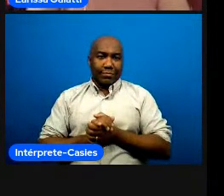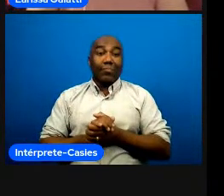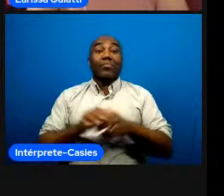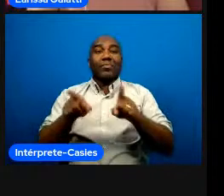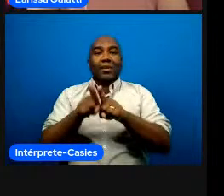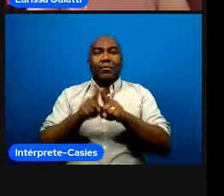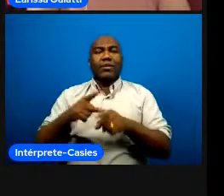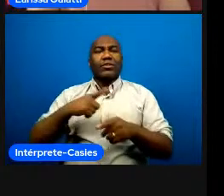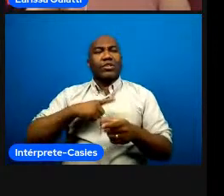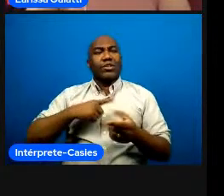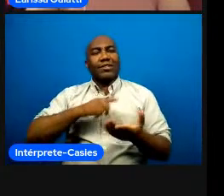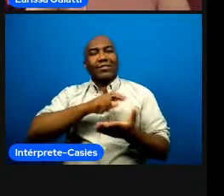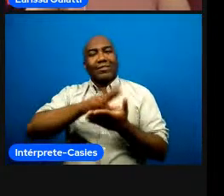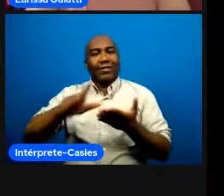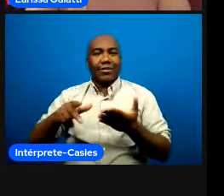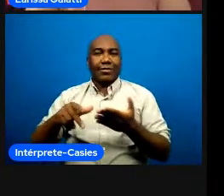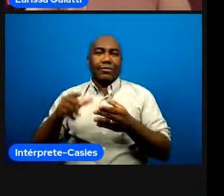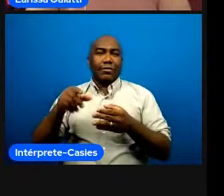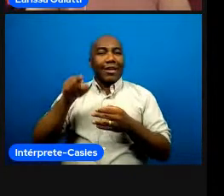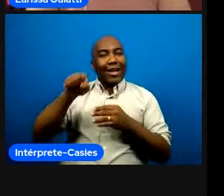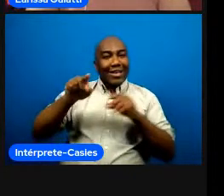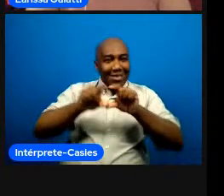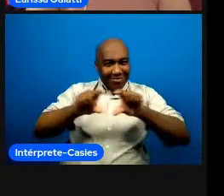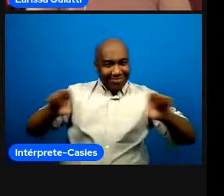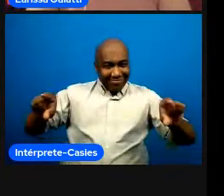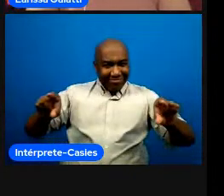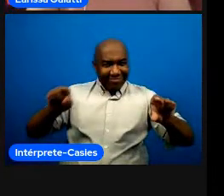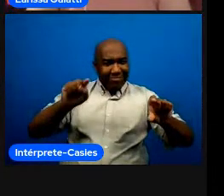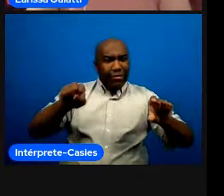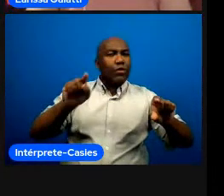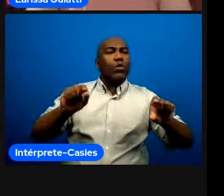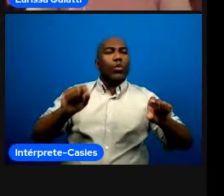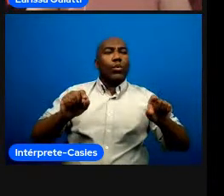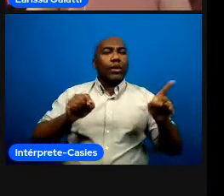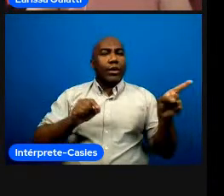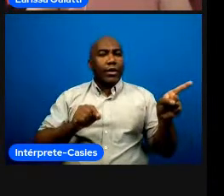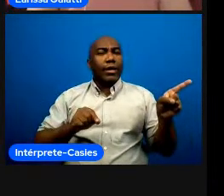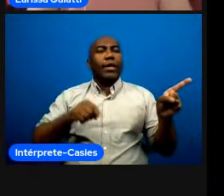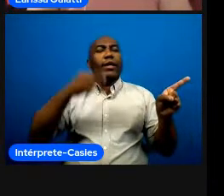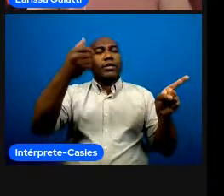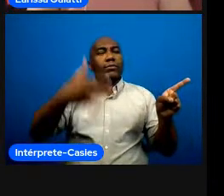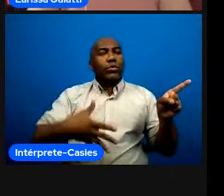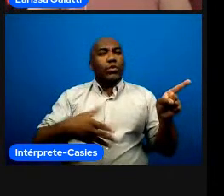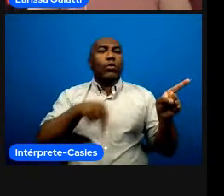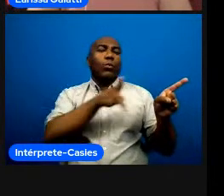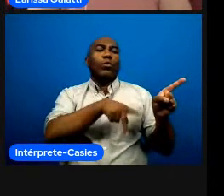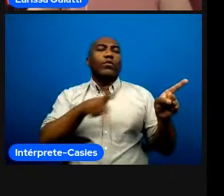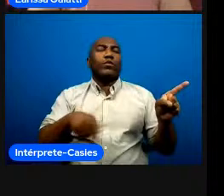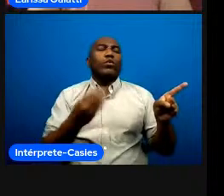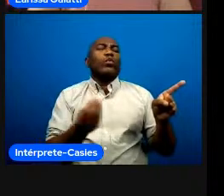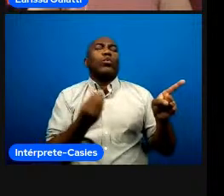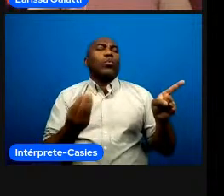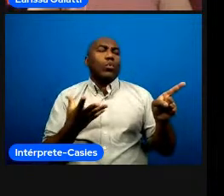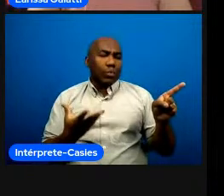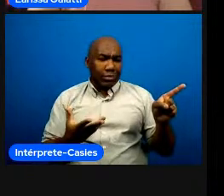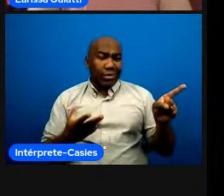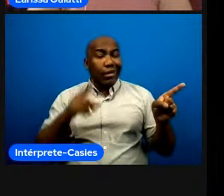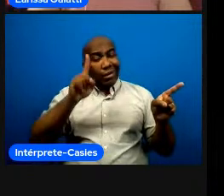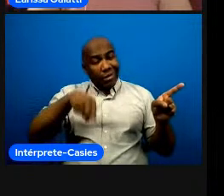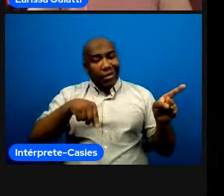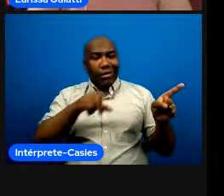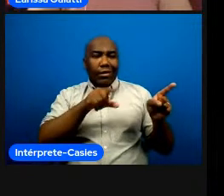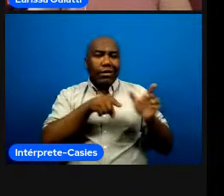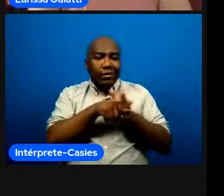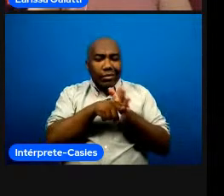feita com com alunos né que que eles com que eles reconhecem por bons professores aqueles que tem por hábito uma maneira de olhar criticamente pro